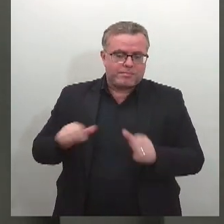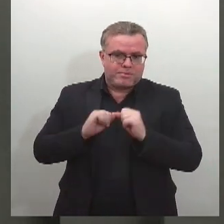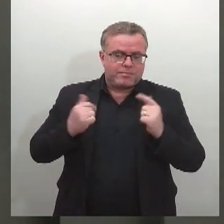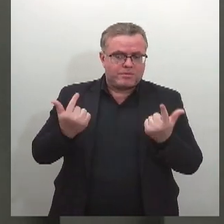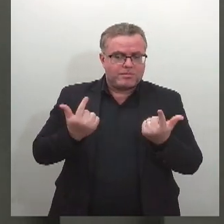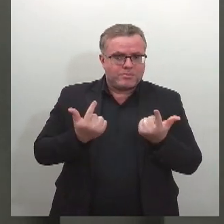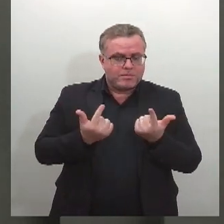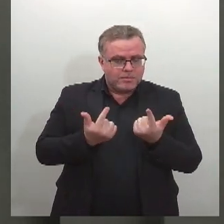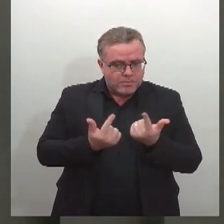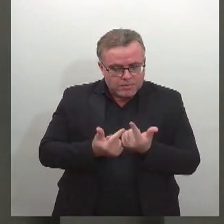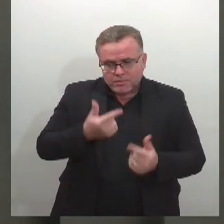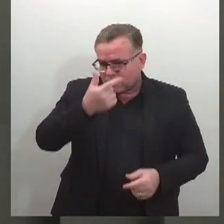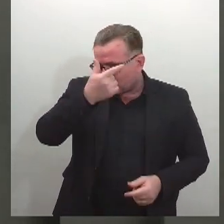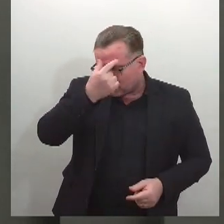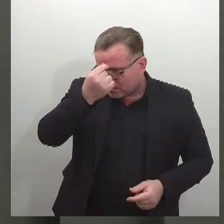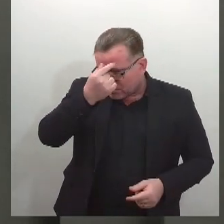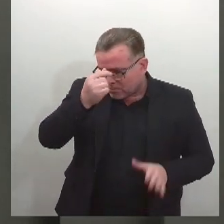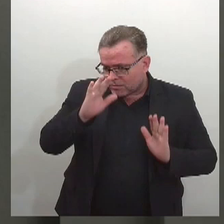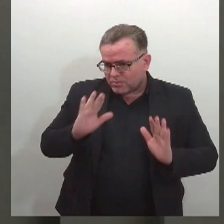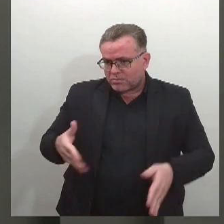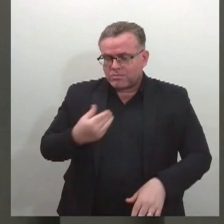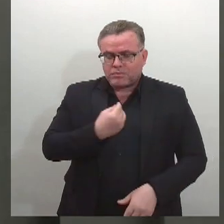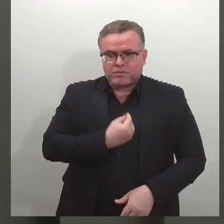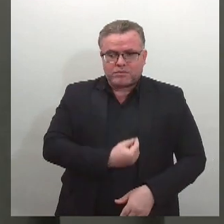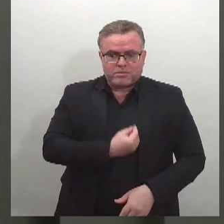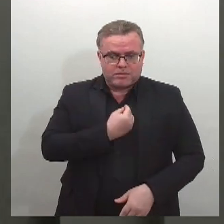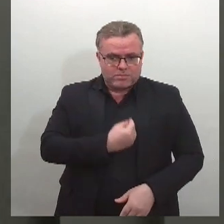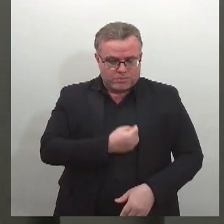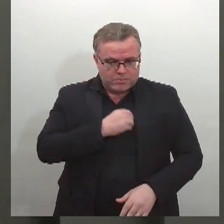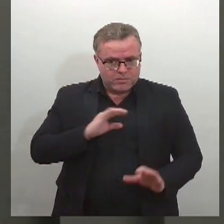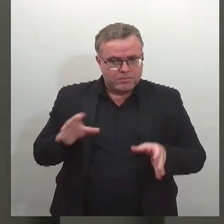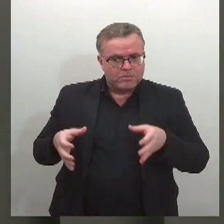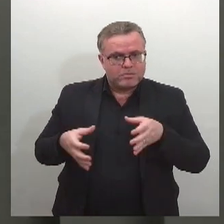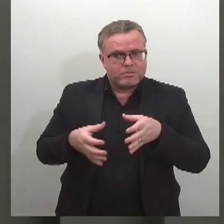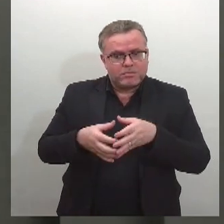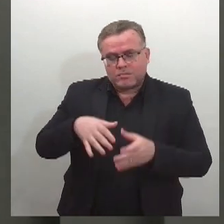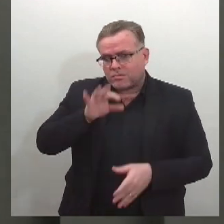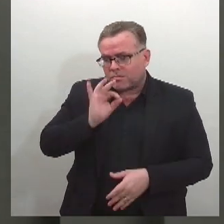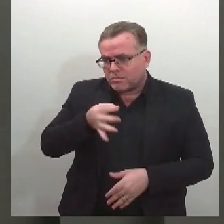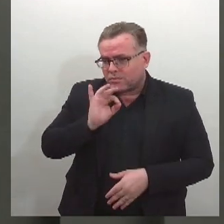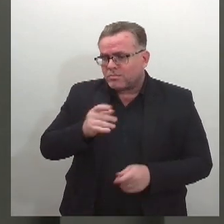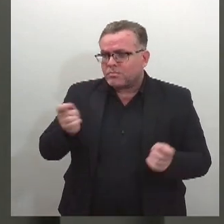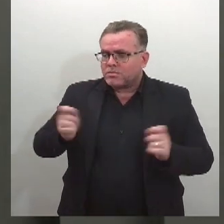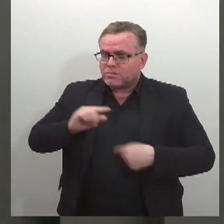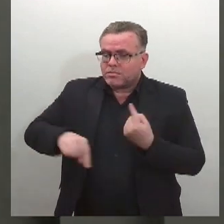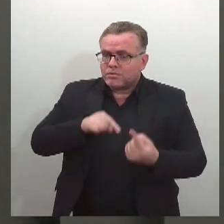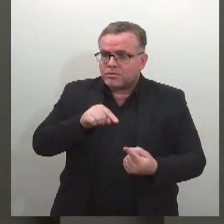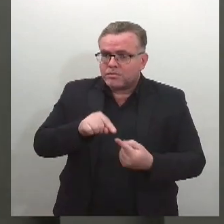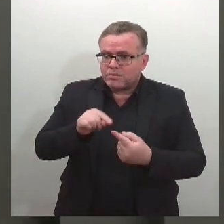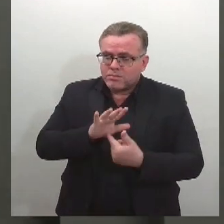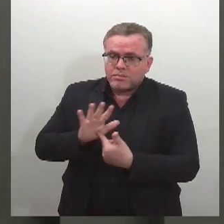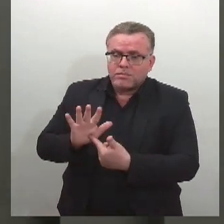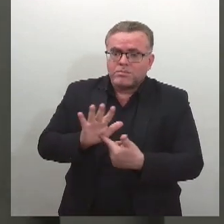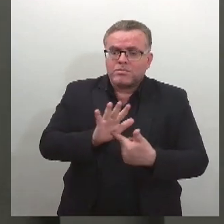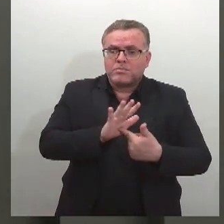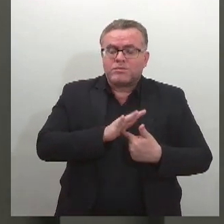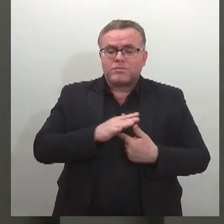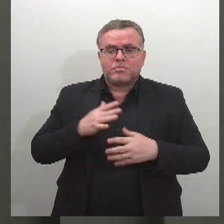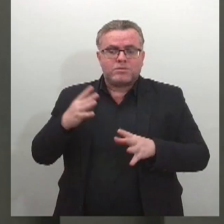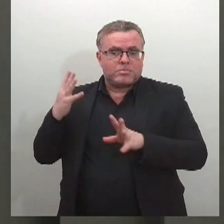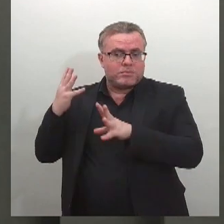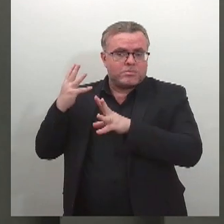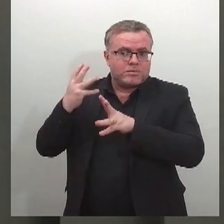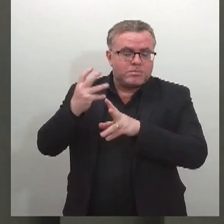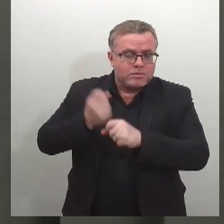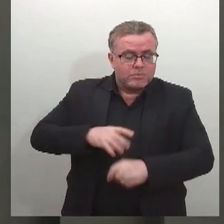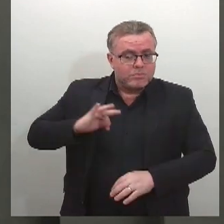Andrade, participou do Café.gov. O objetivo do evento foi apresentar um balanço das ações do governo do Estado.